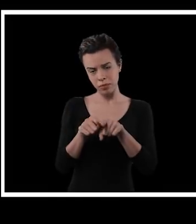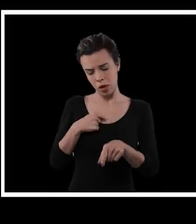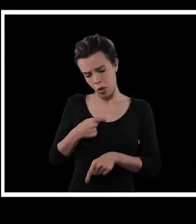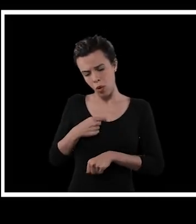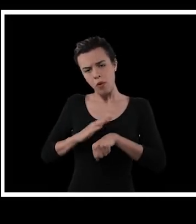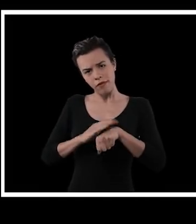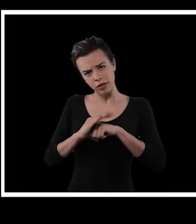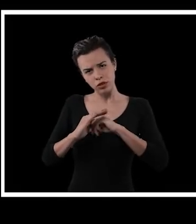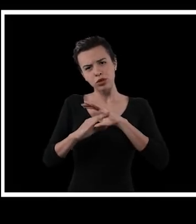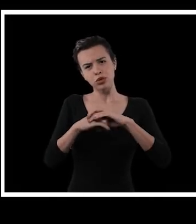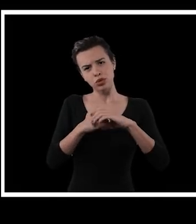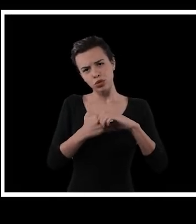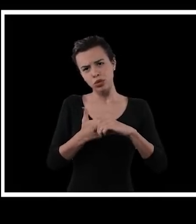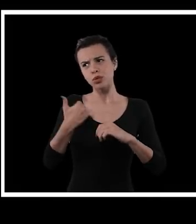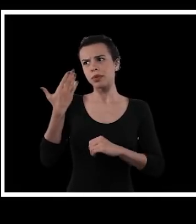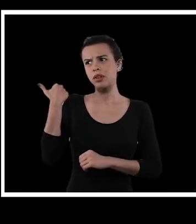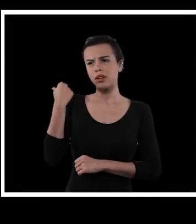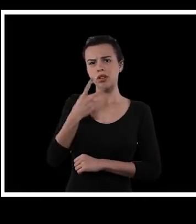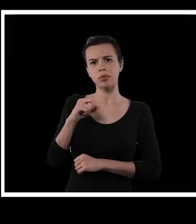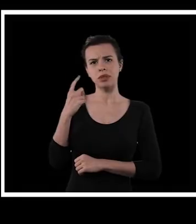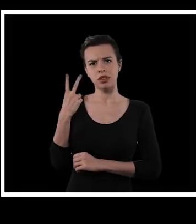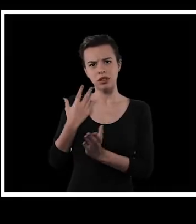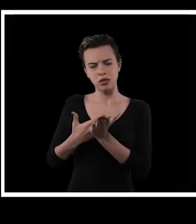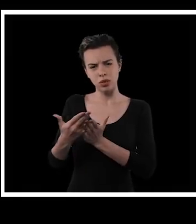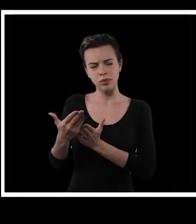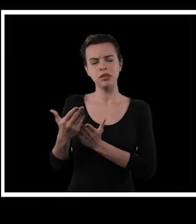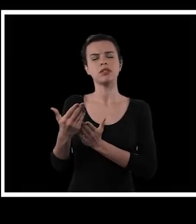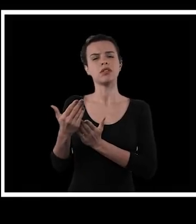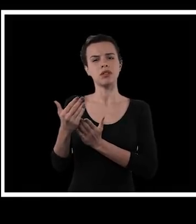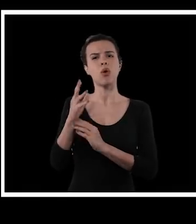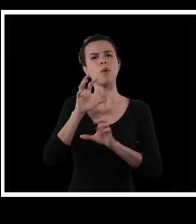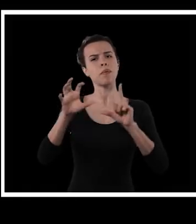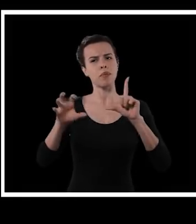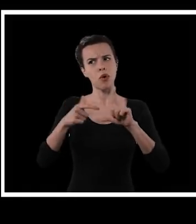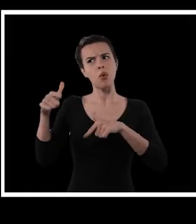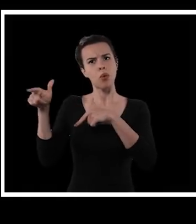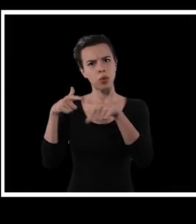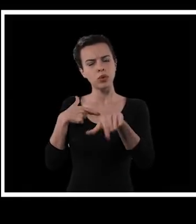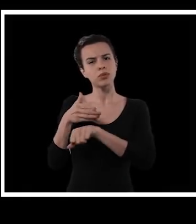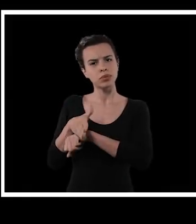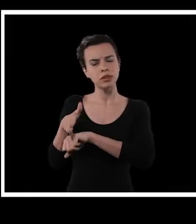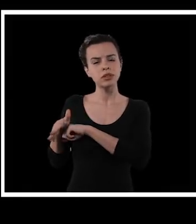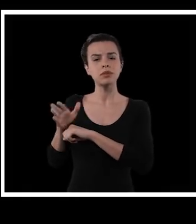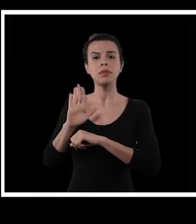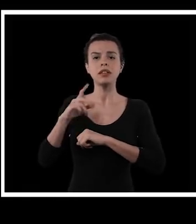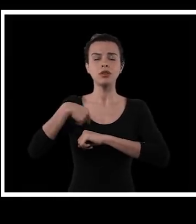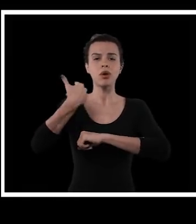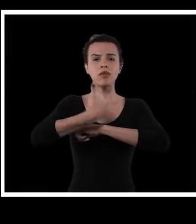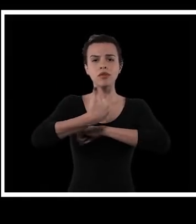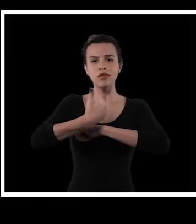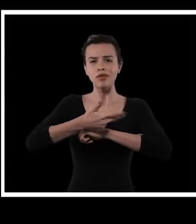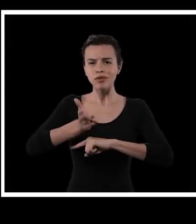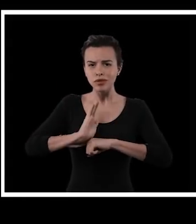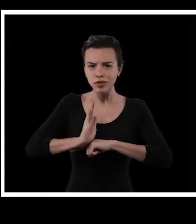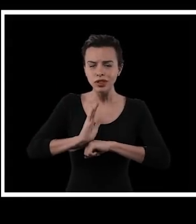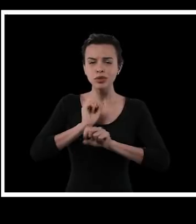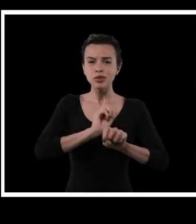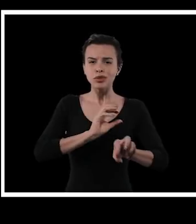Faço isso no YouTube desde 2013, pelo menos, já fiz isso em outras plataformas, mas eu faço vídeos